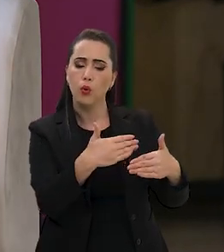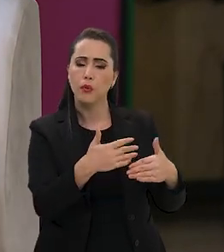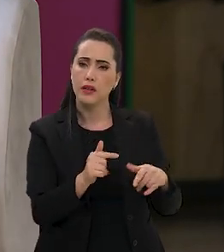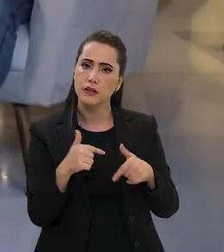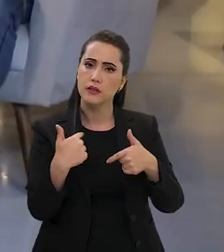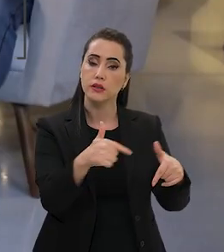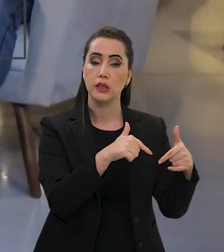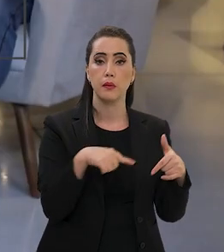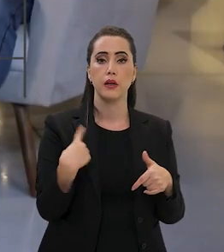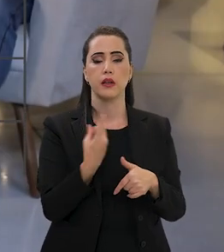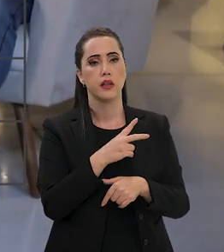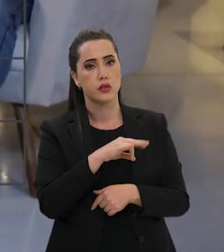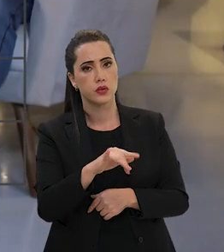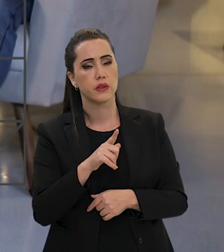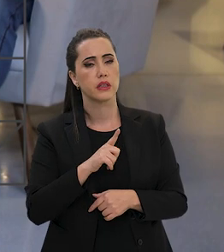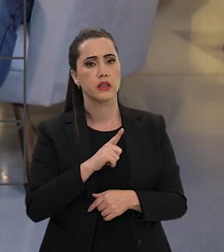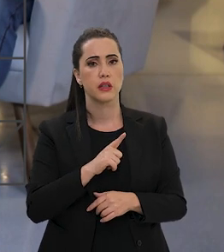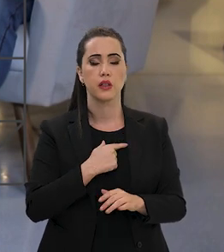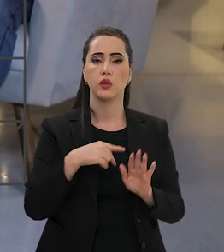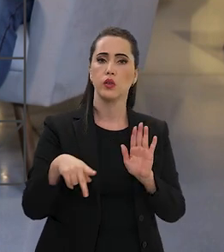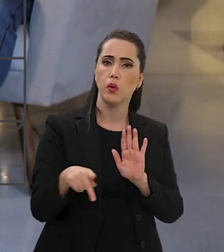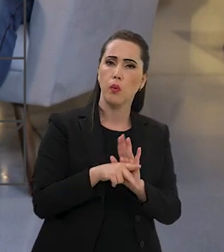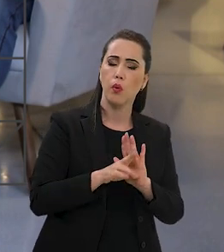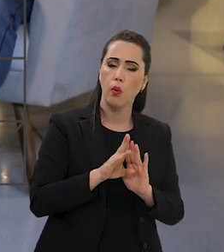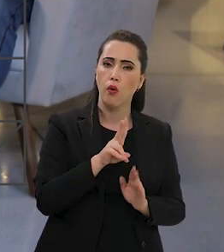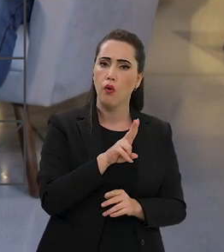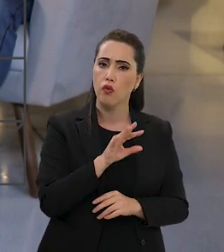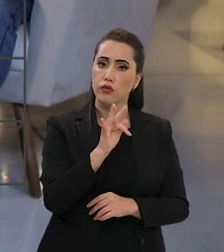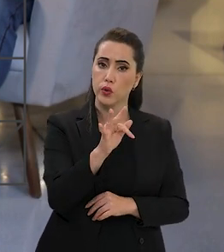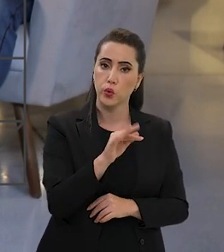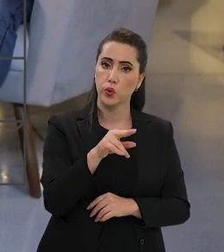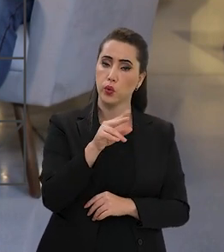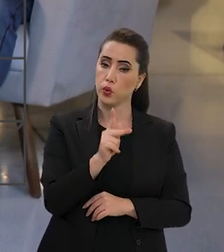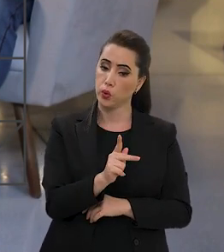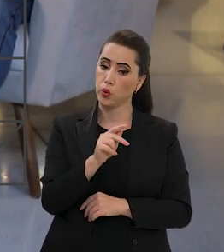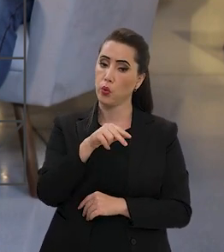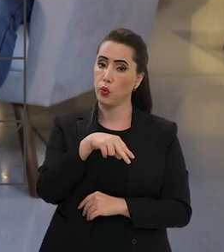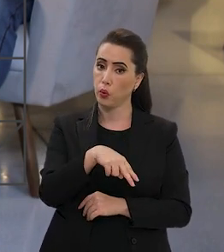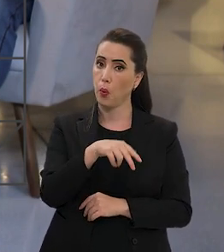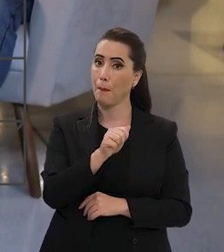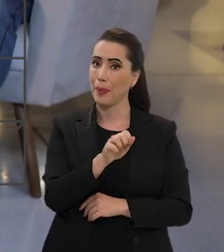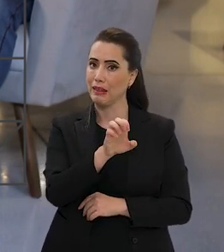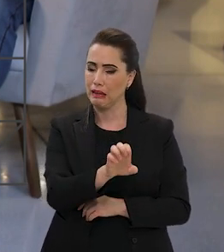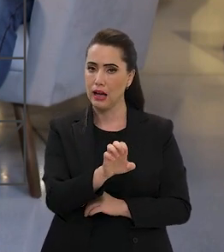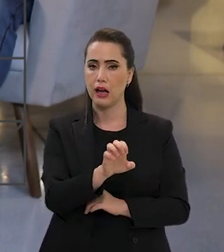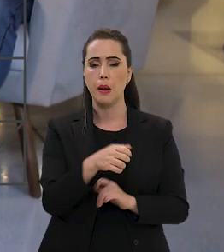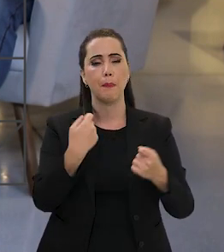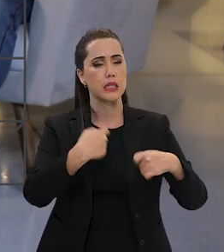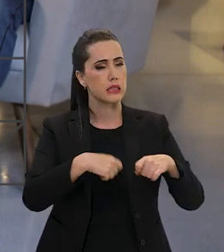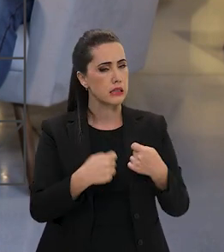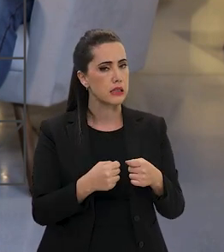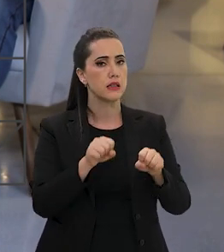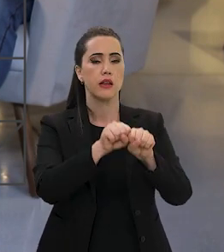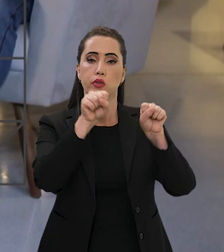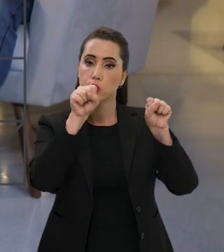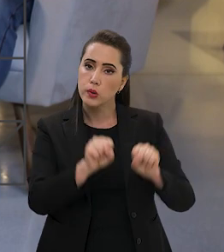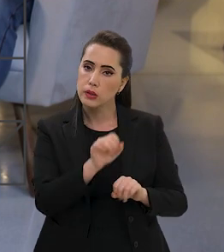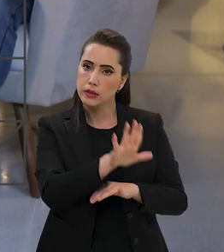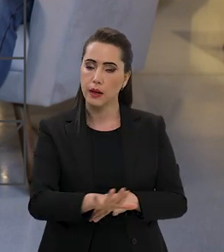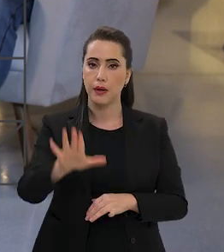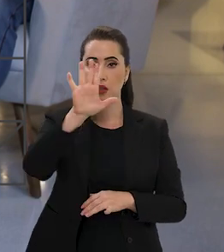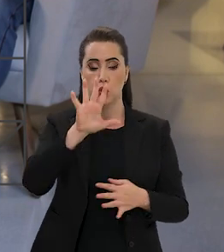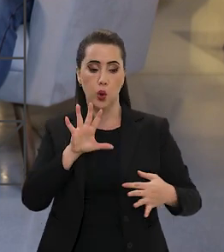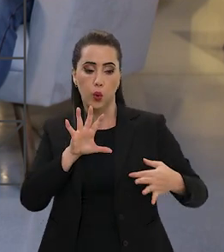primeiros passos, lampejos que nós estamos tendo aí, do que é o próximo passo do PNAE, ele está muito ligado à criação de um sistema